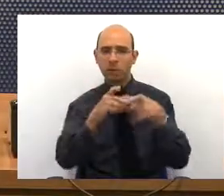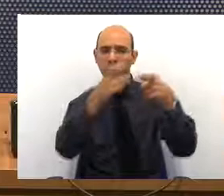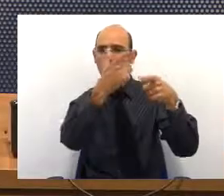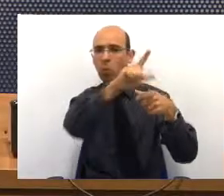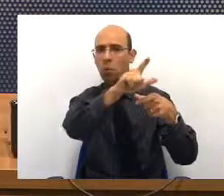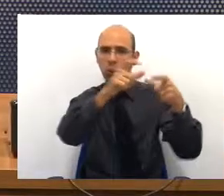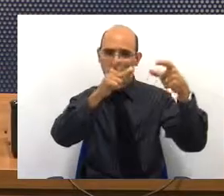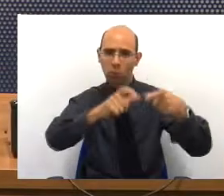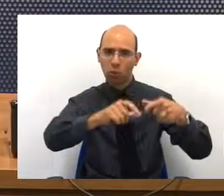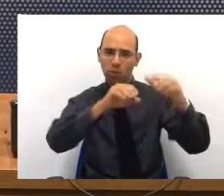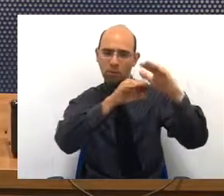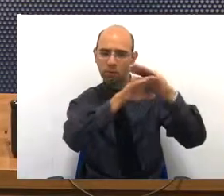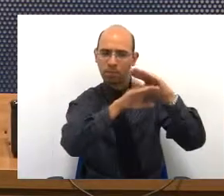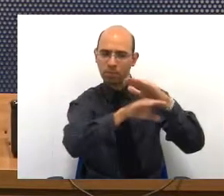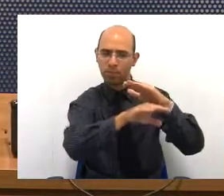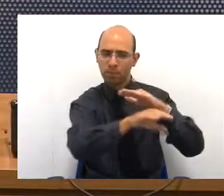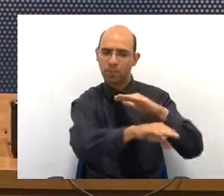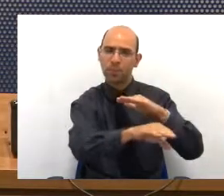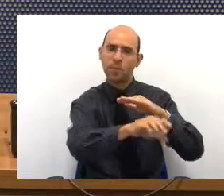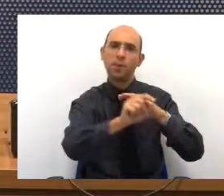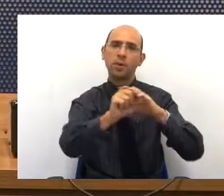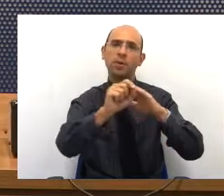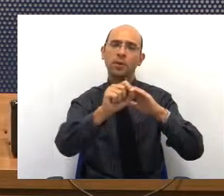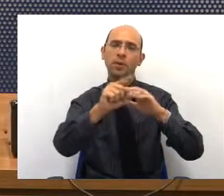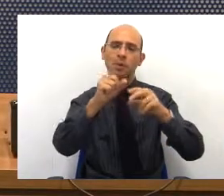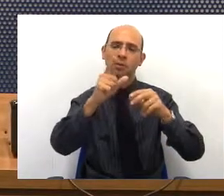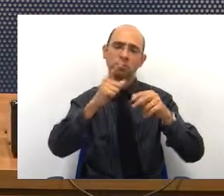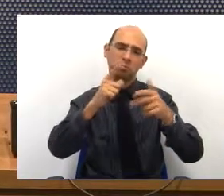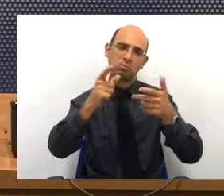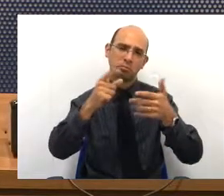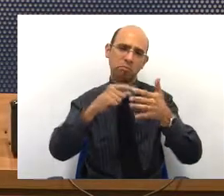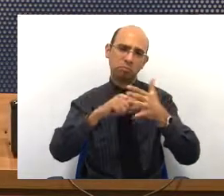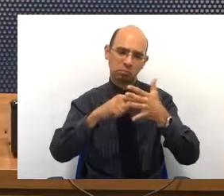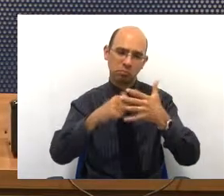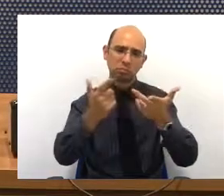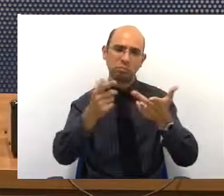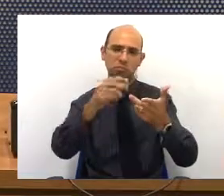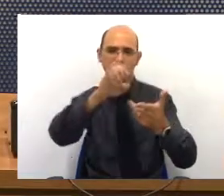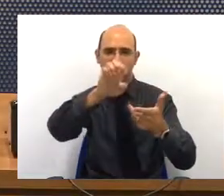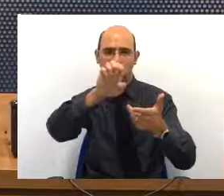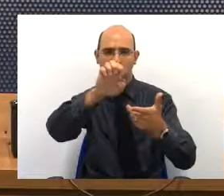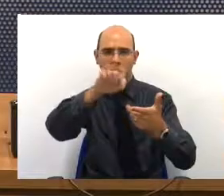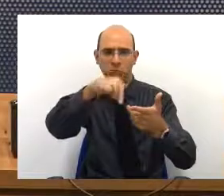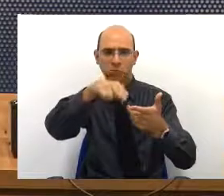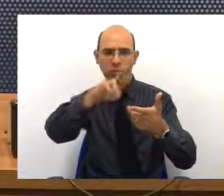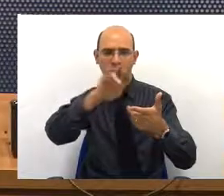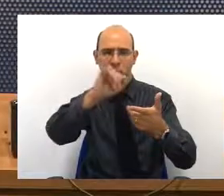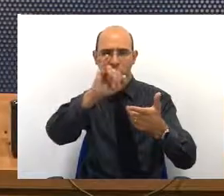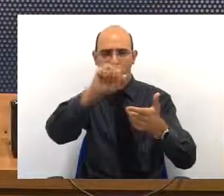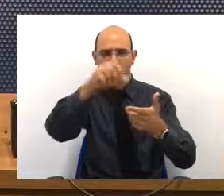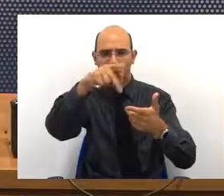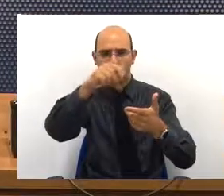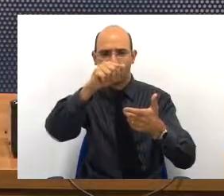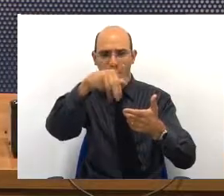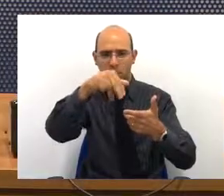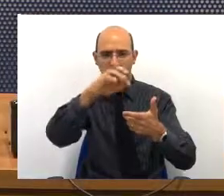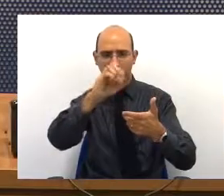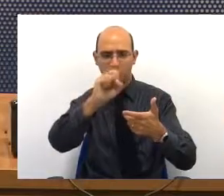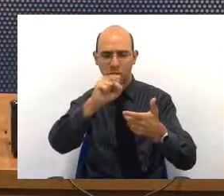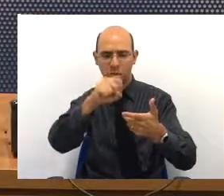de equipamentos com cadeiras, macas,